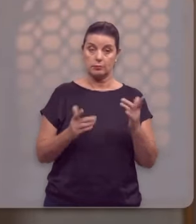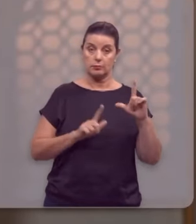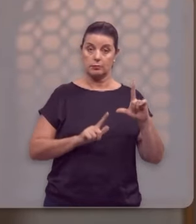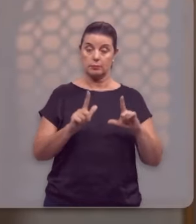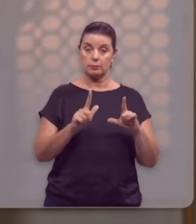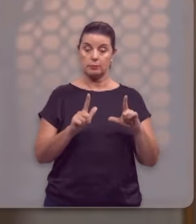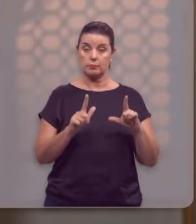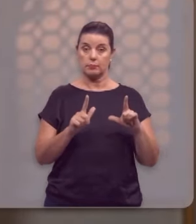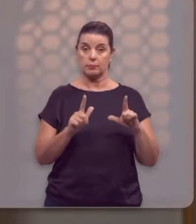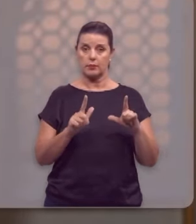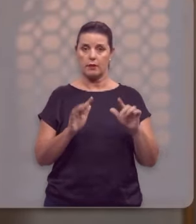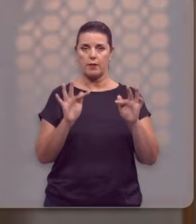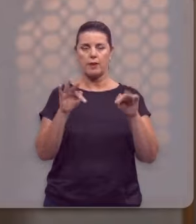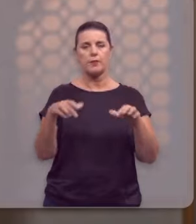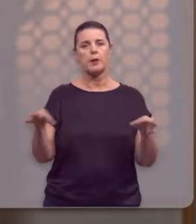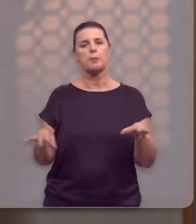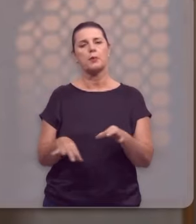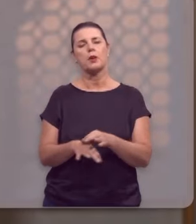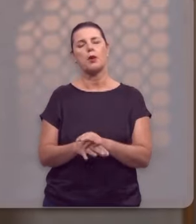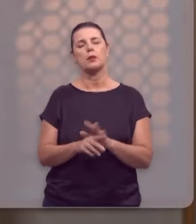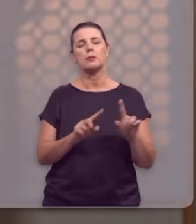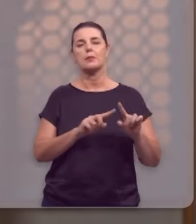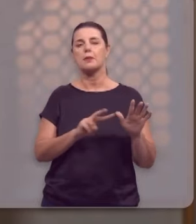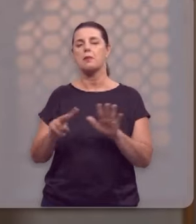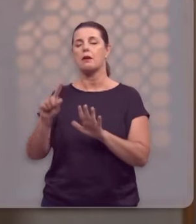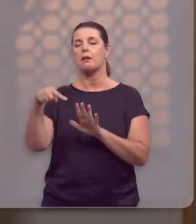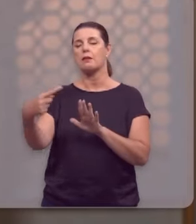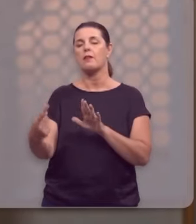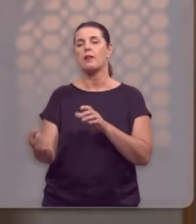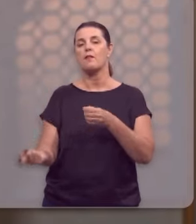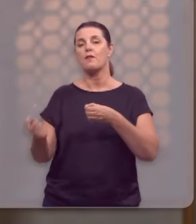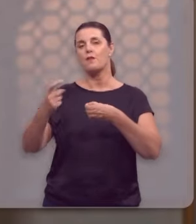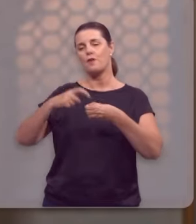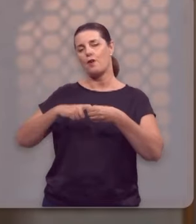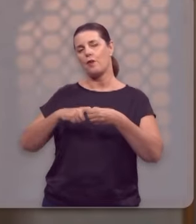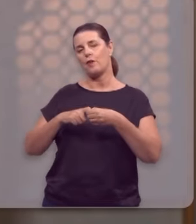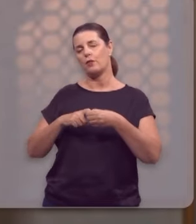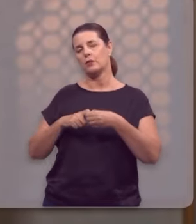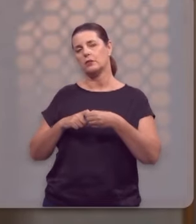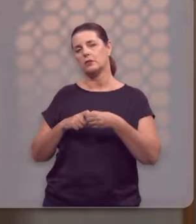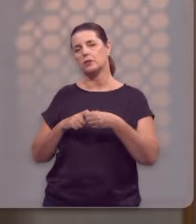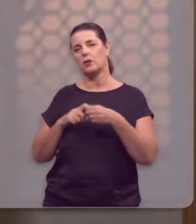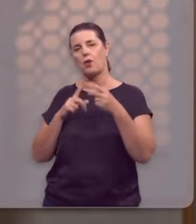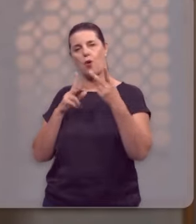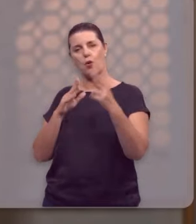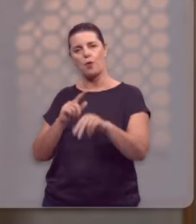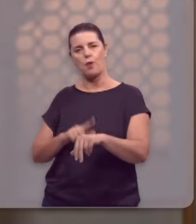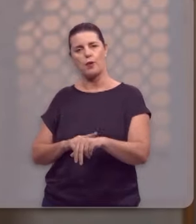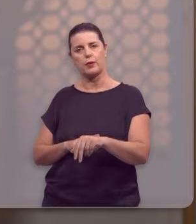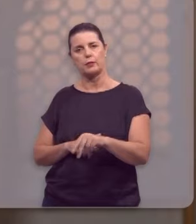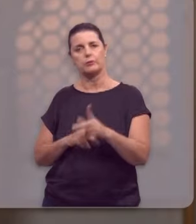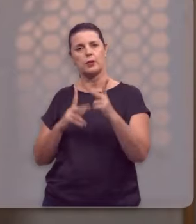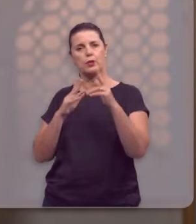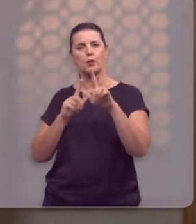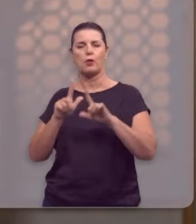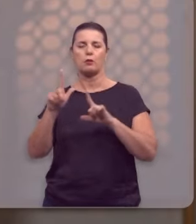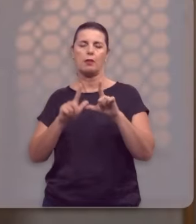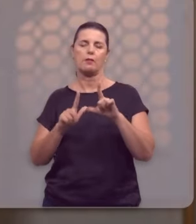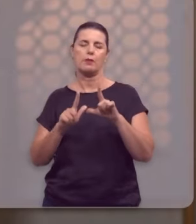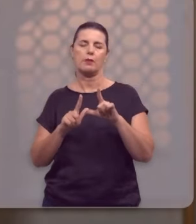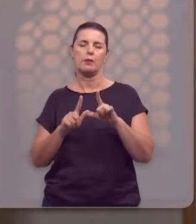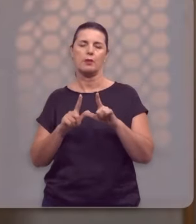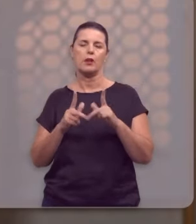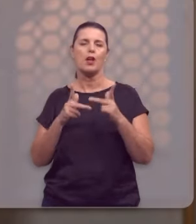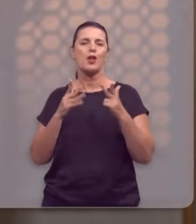de fato, se encerrando. A gente vai ficando por aqui, mas semana que vem nós estaremos de volta. No mesmo horário, no mesmo canal,